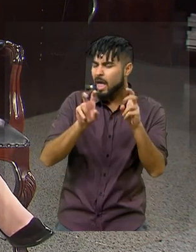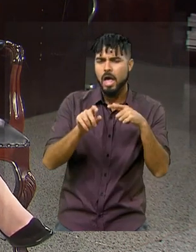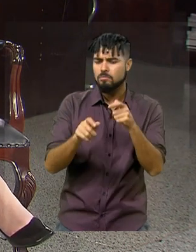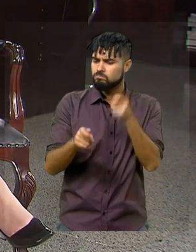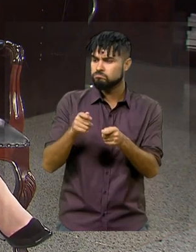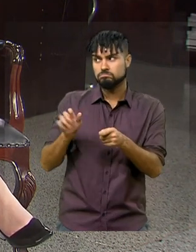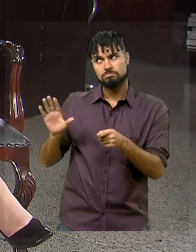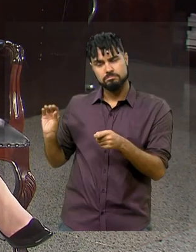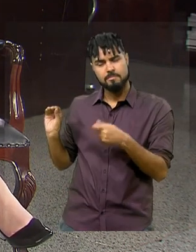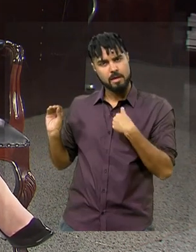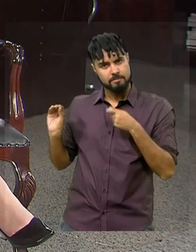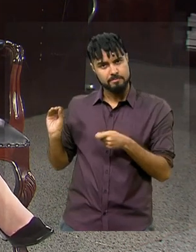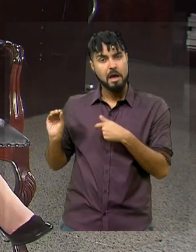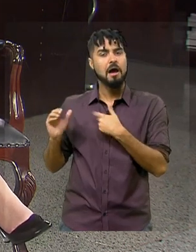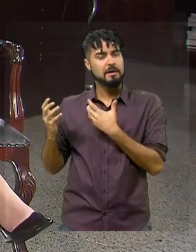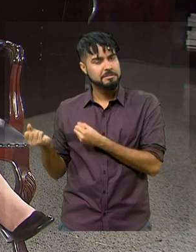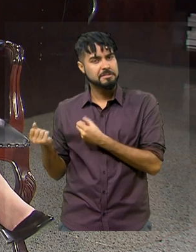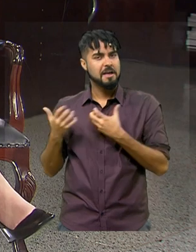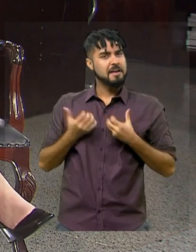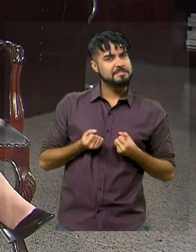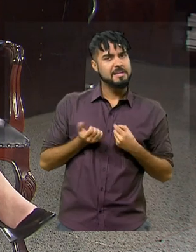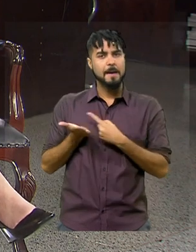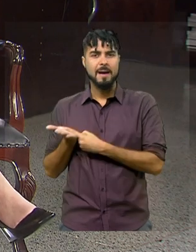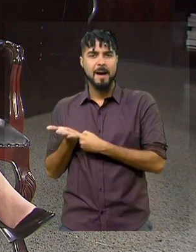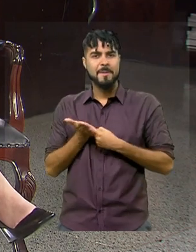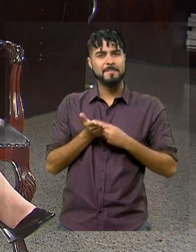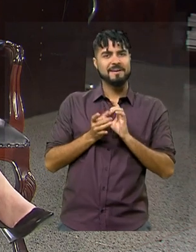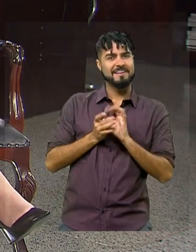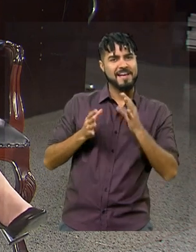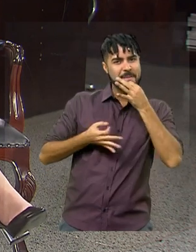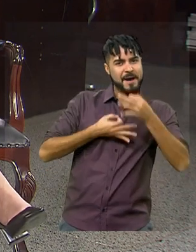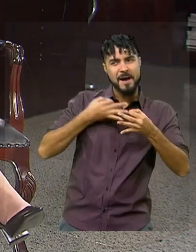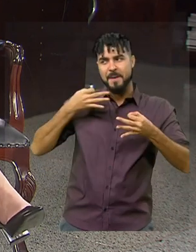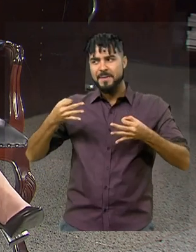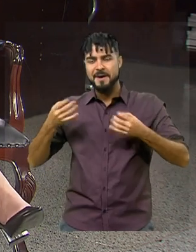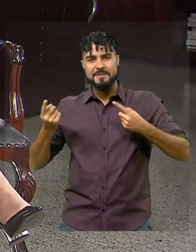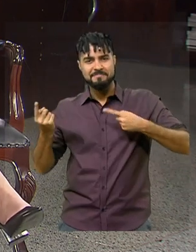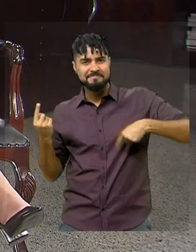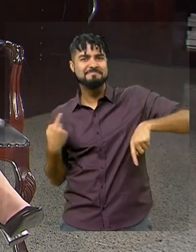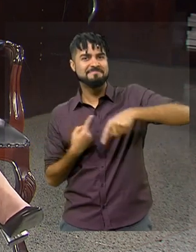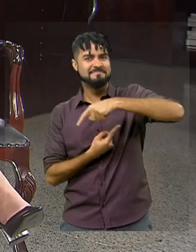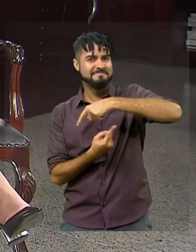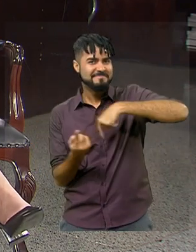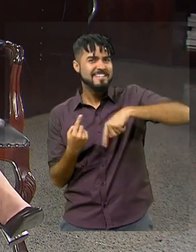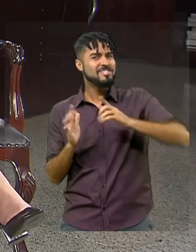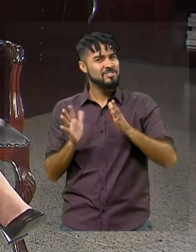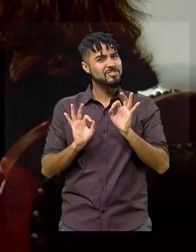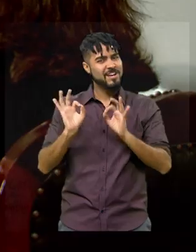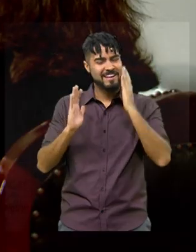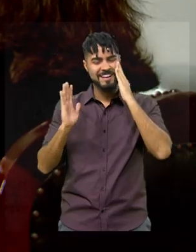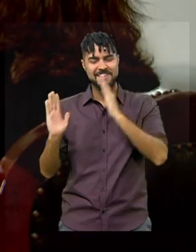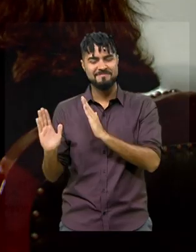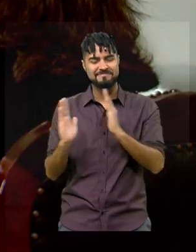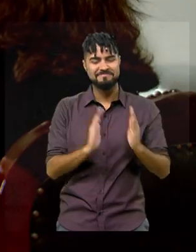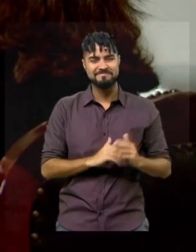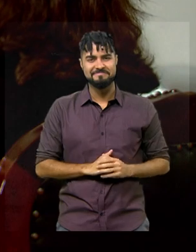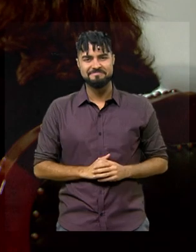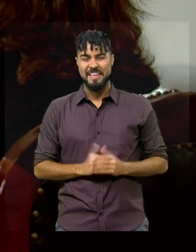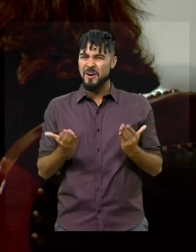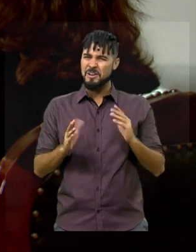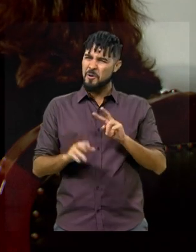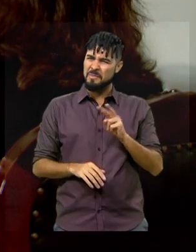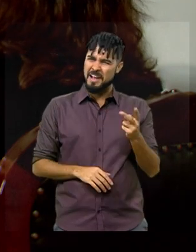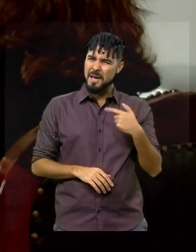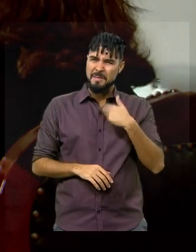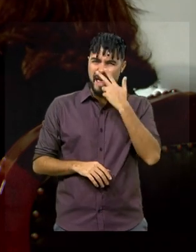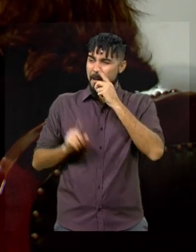costumo dar a última palavra. Mas, portanto, há uma democracia ali muito bem trabalhada. Hoje, acho que é o contrário. cada